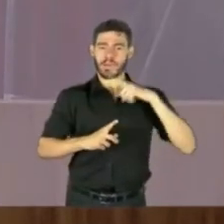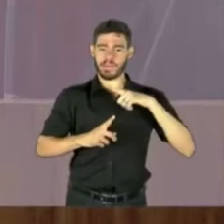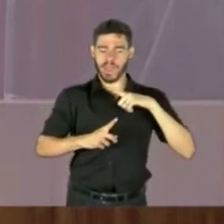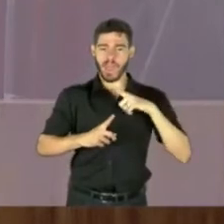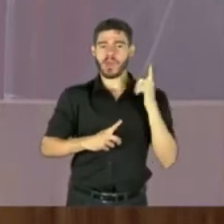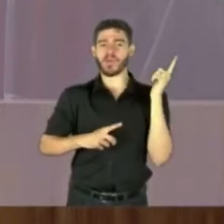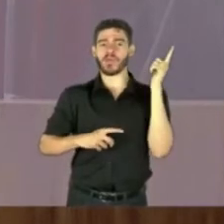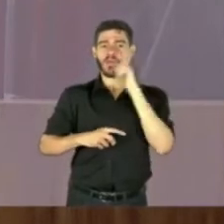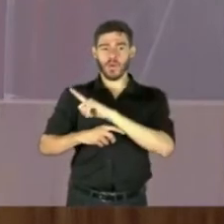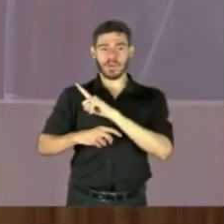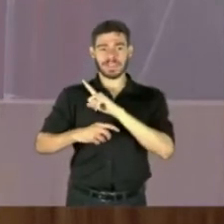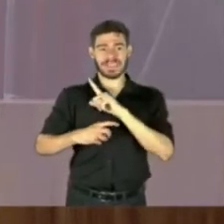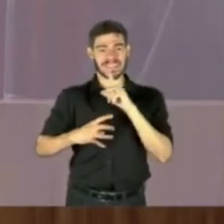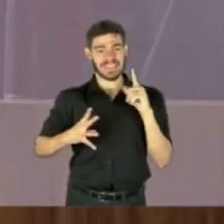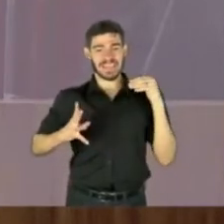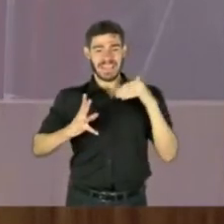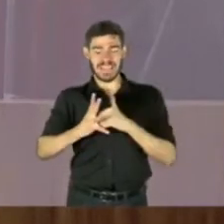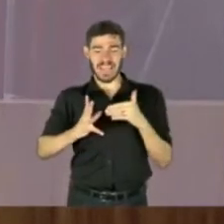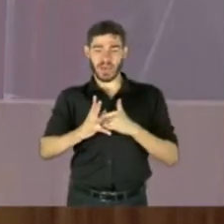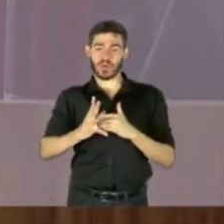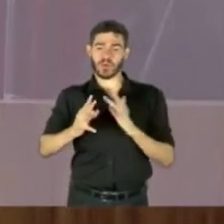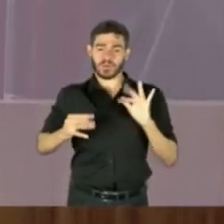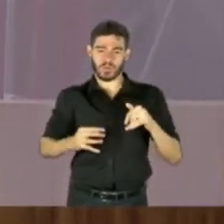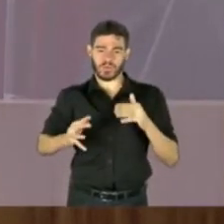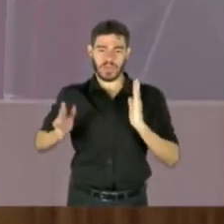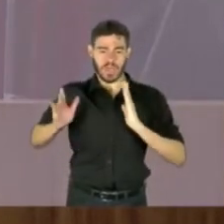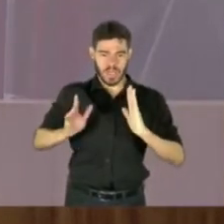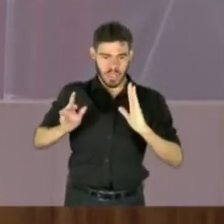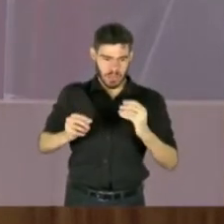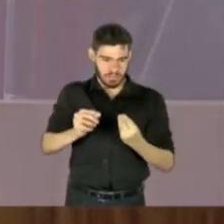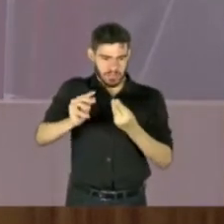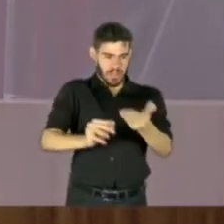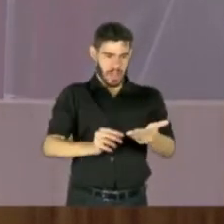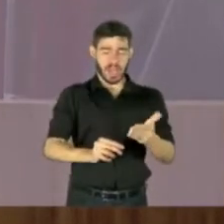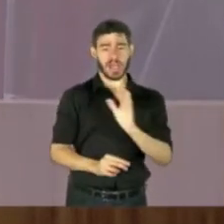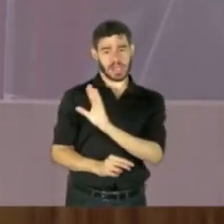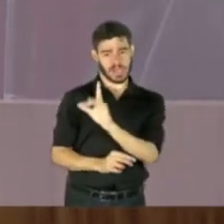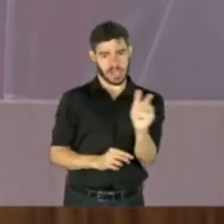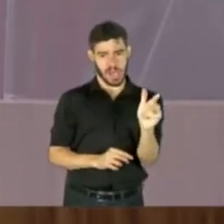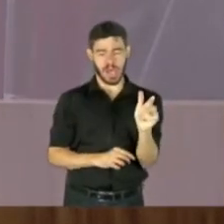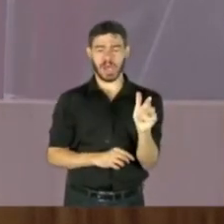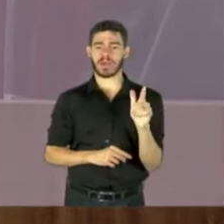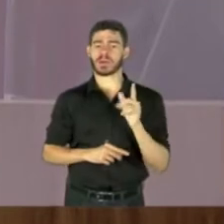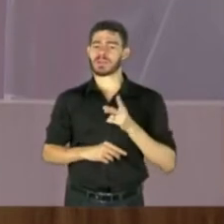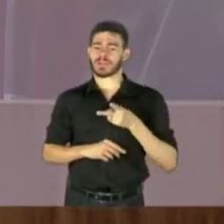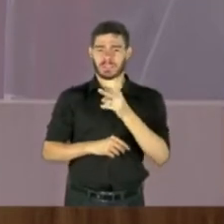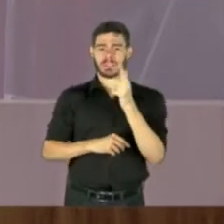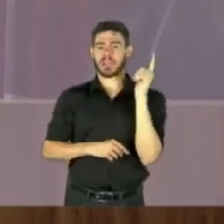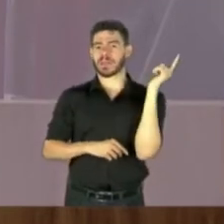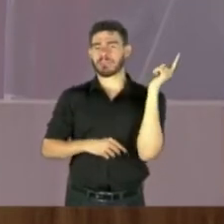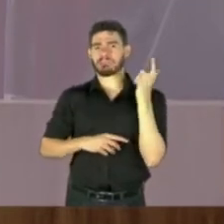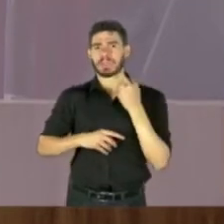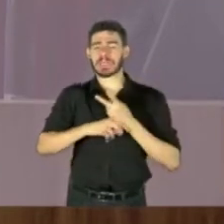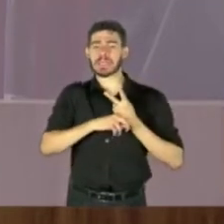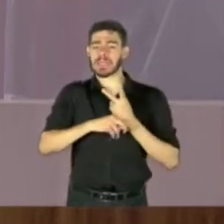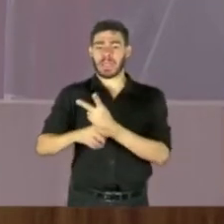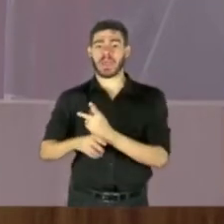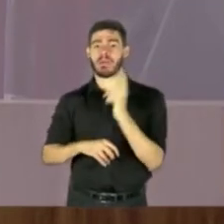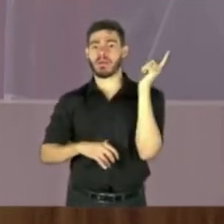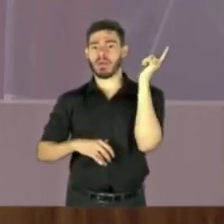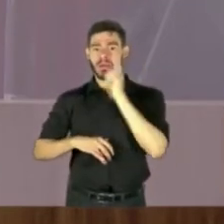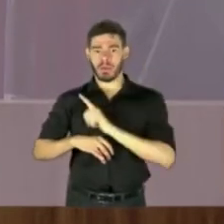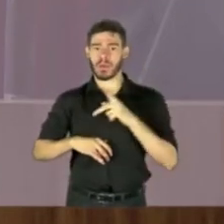entregar até o final do mandato. E, óbvio, sempre se busca um ganho político